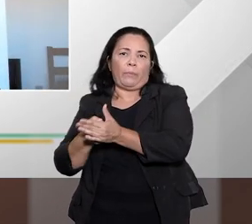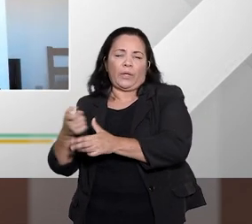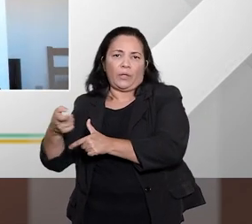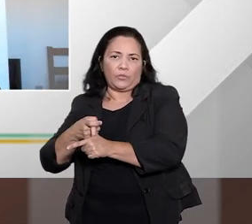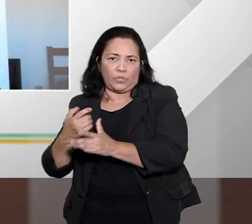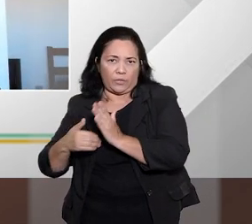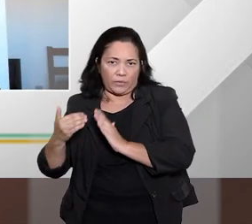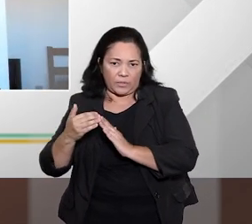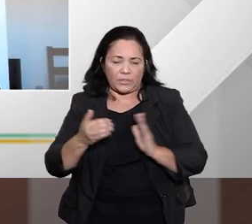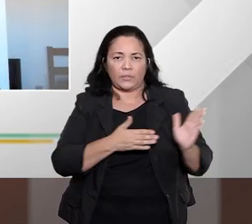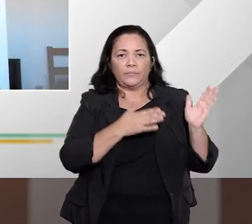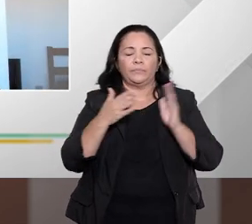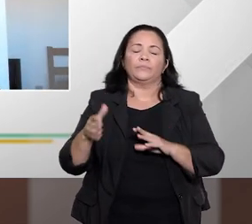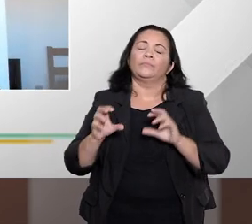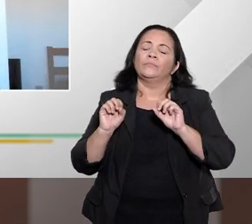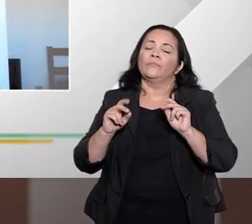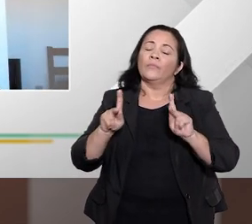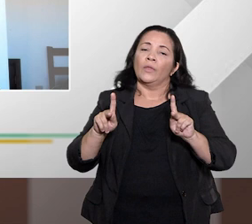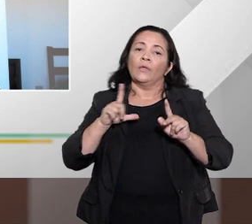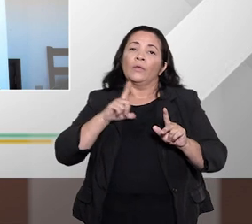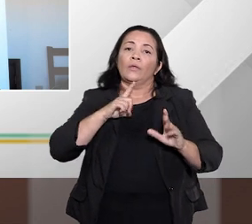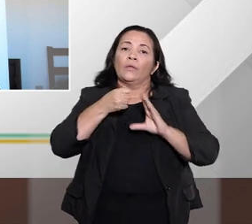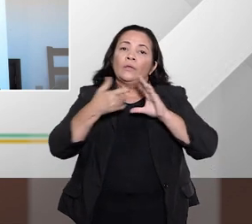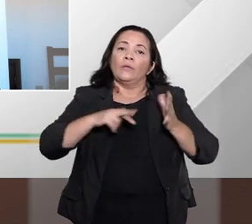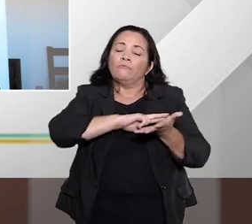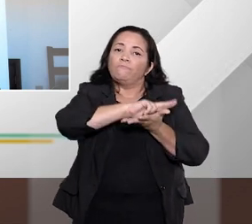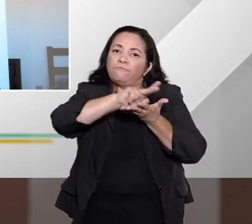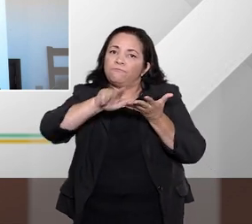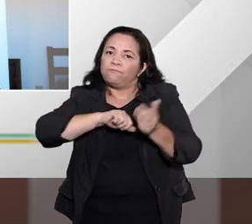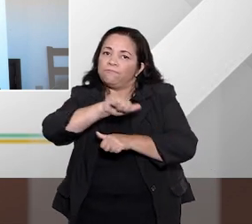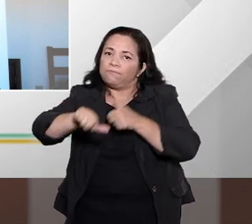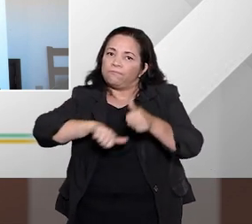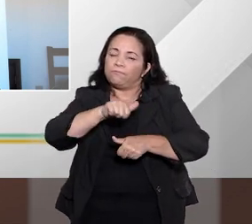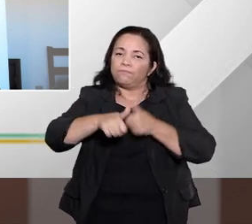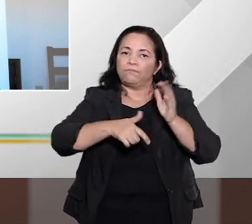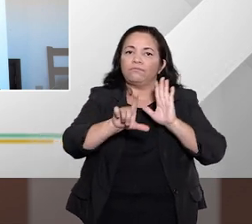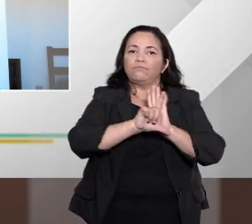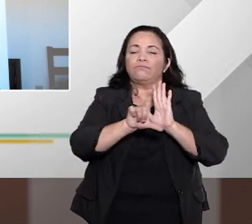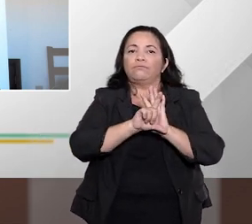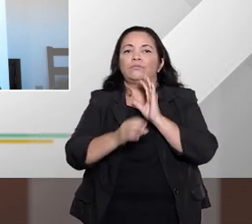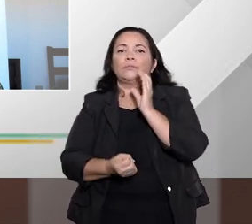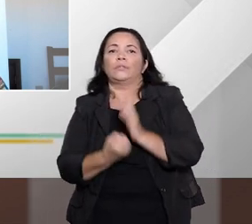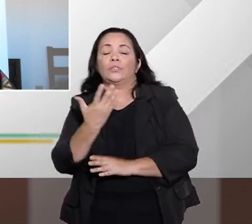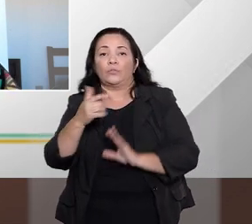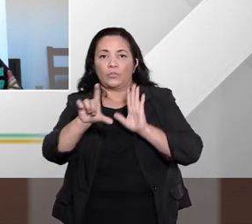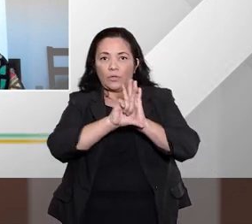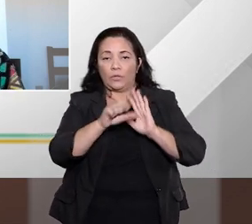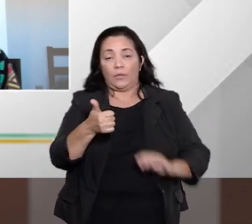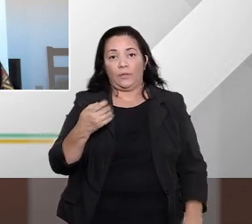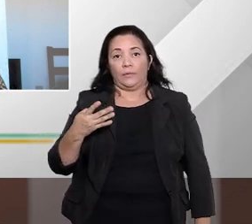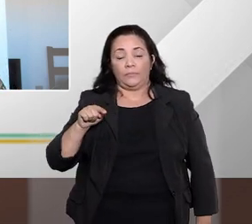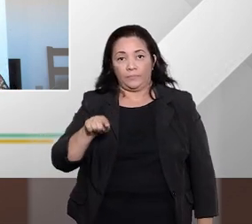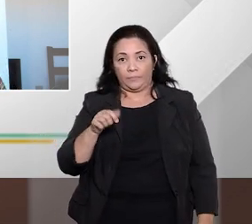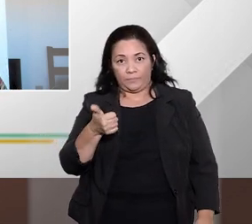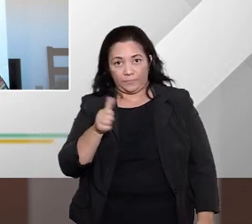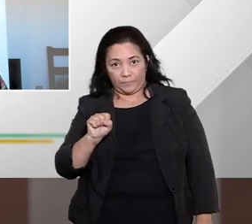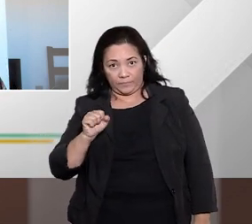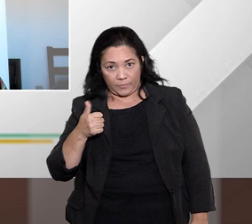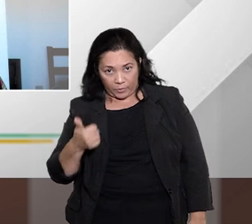fatores que motivaram essas alterações legislativas e que resultaram então na concretização dessa lei 14